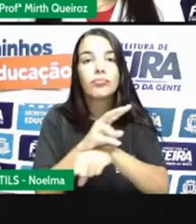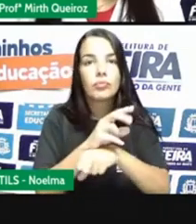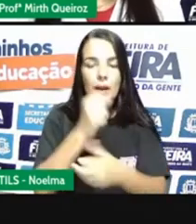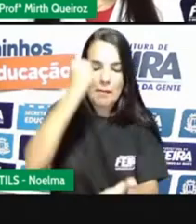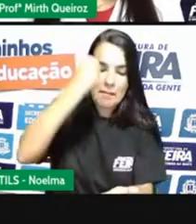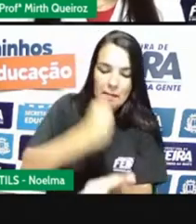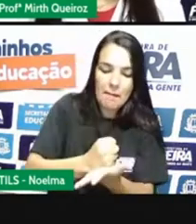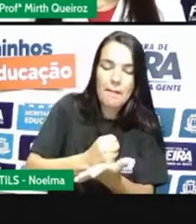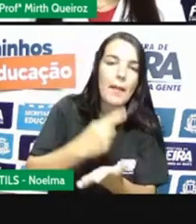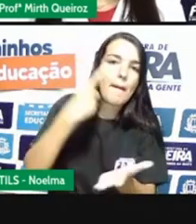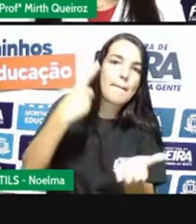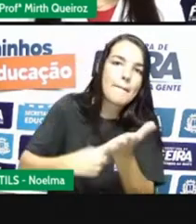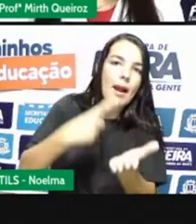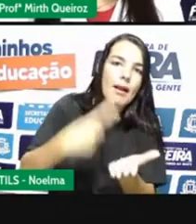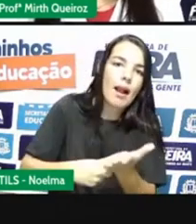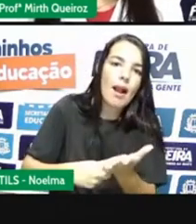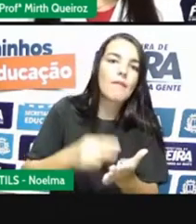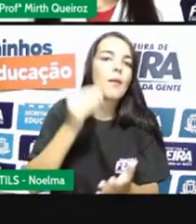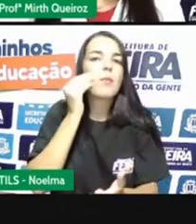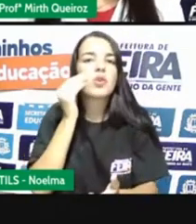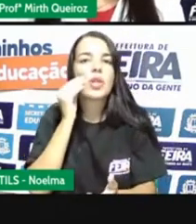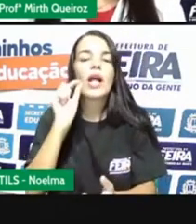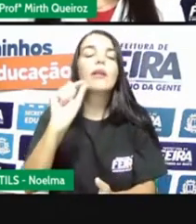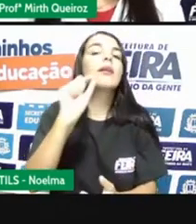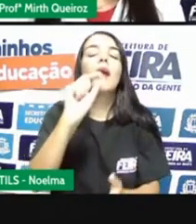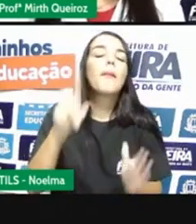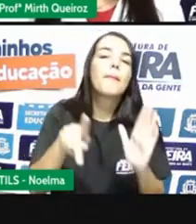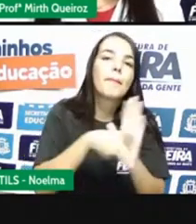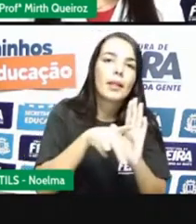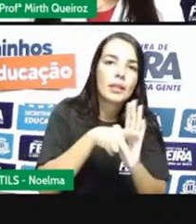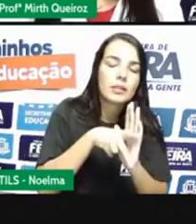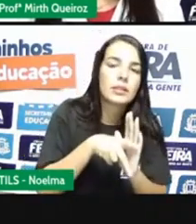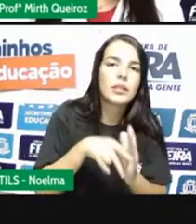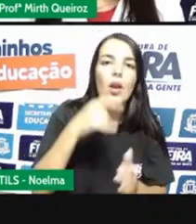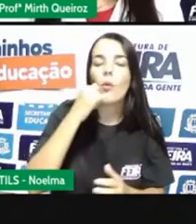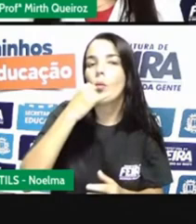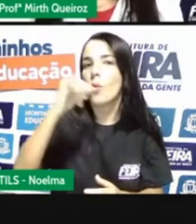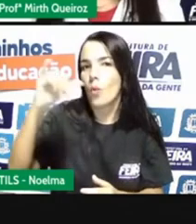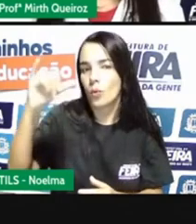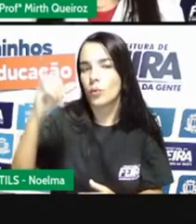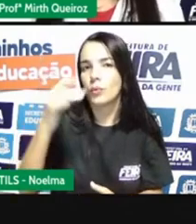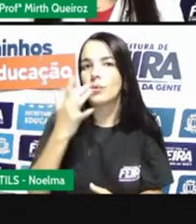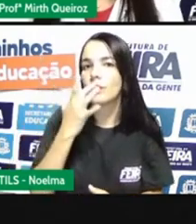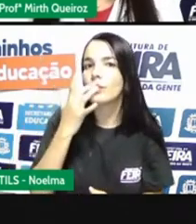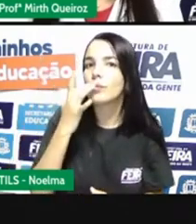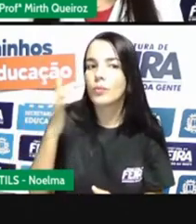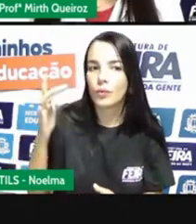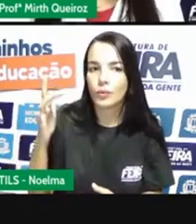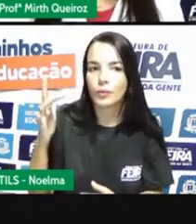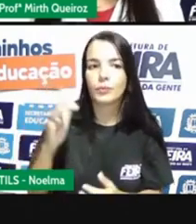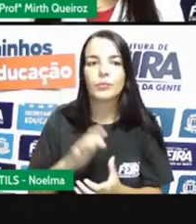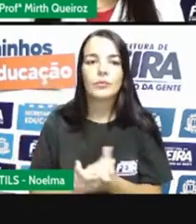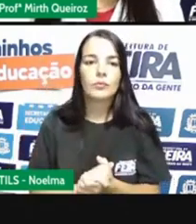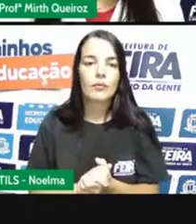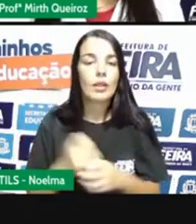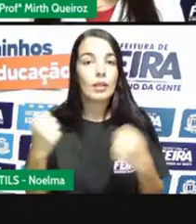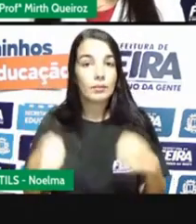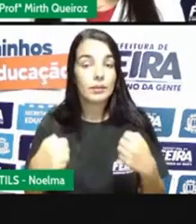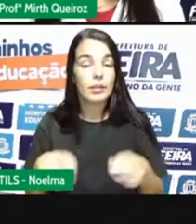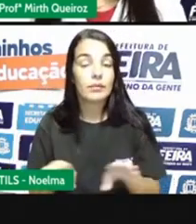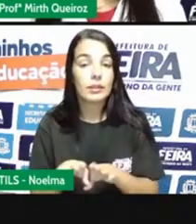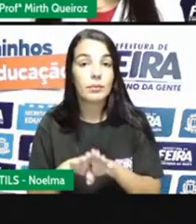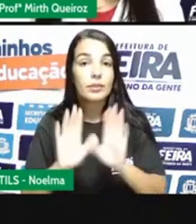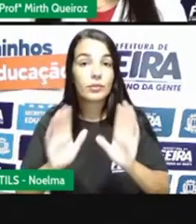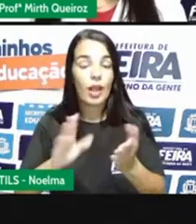registro, né? Nesse ouro derretido aí, para que eles tivessem o controle. E ali mesmo também eles já retiravam